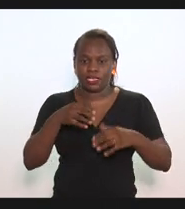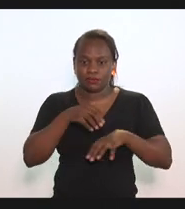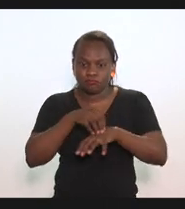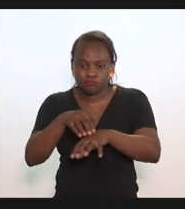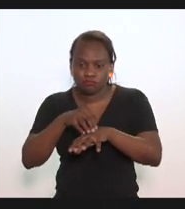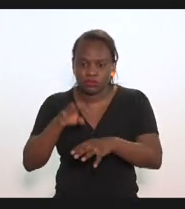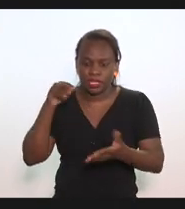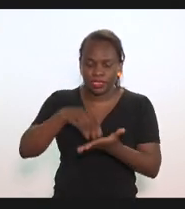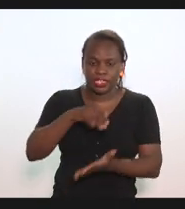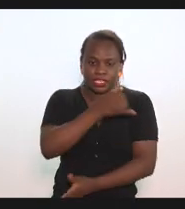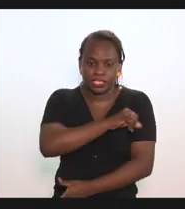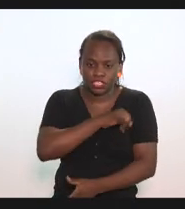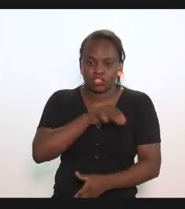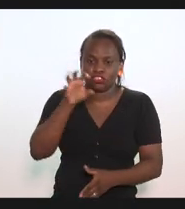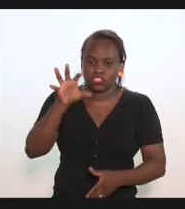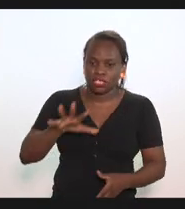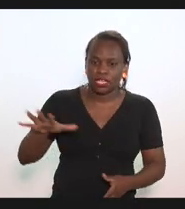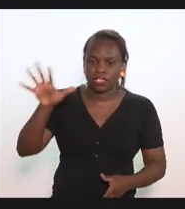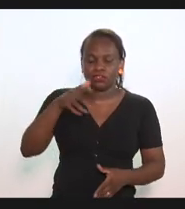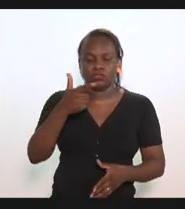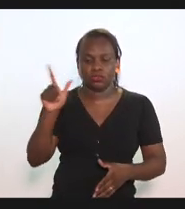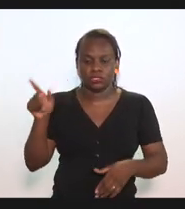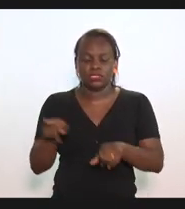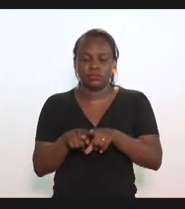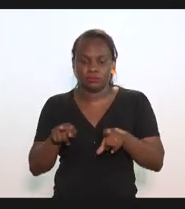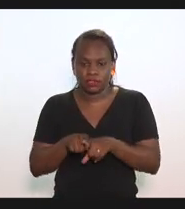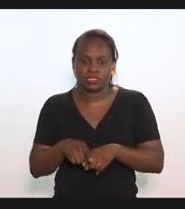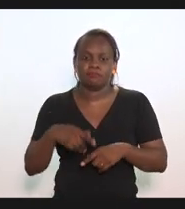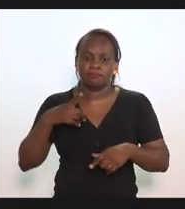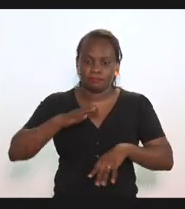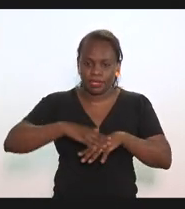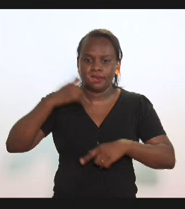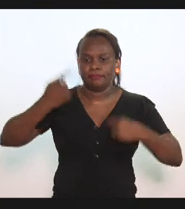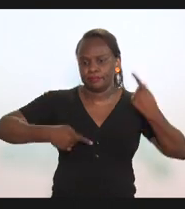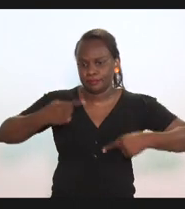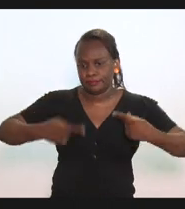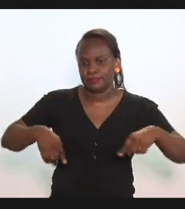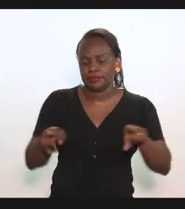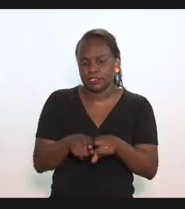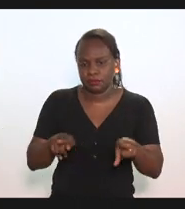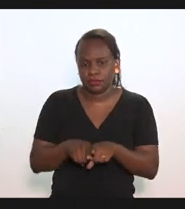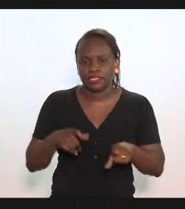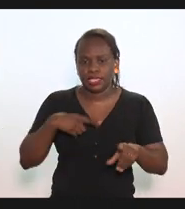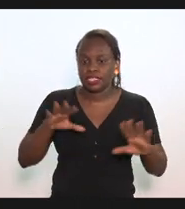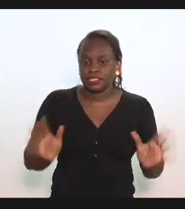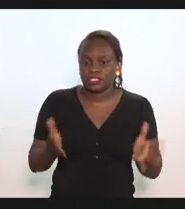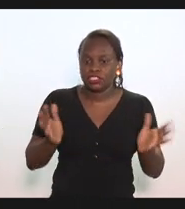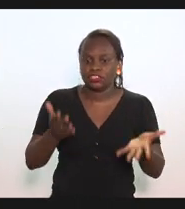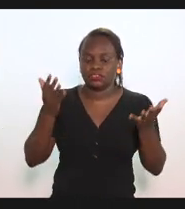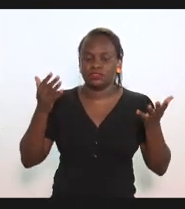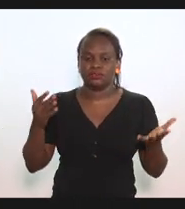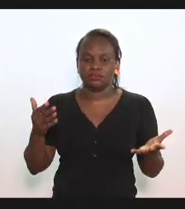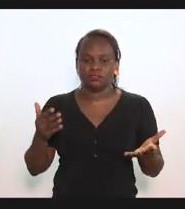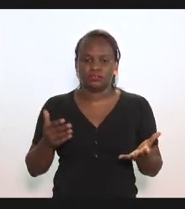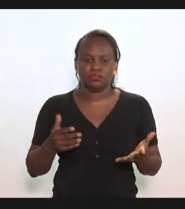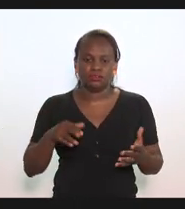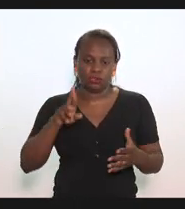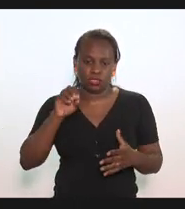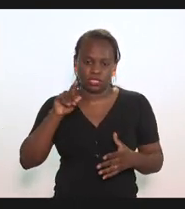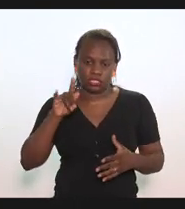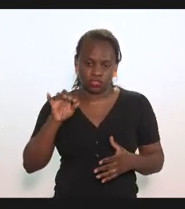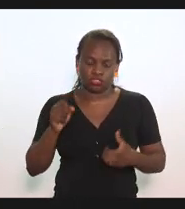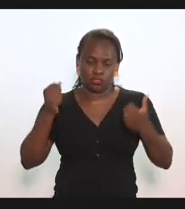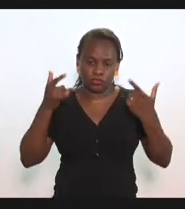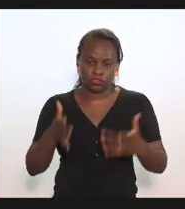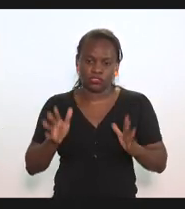o Rio de Janeiro ou até outros estados, ainda assim mais competitivo e, obviamente, com esses incentivos que o Rodrigo muito